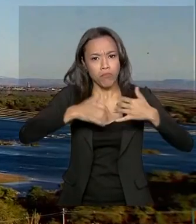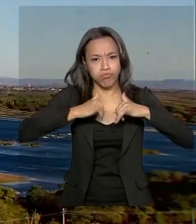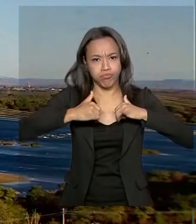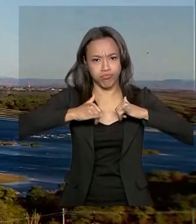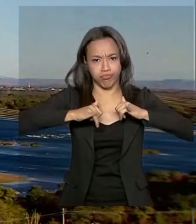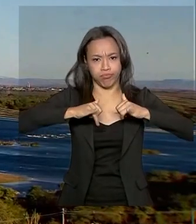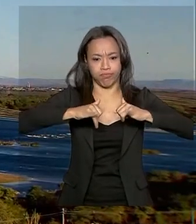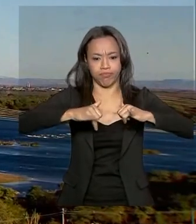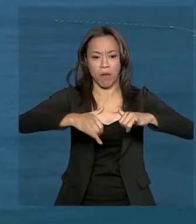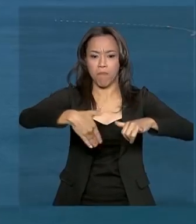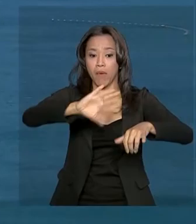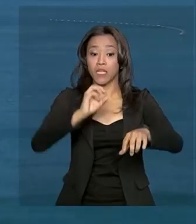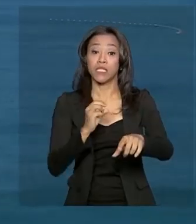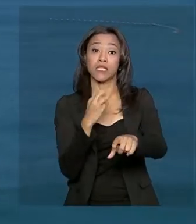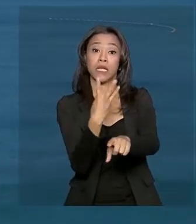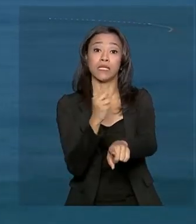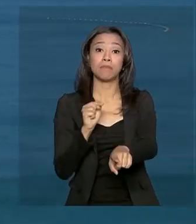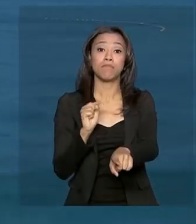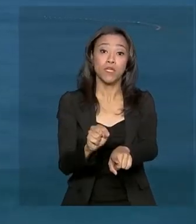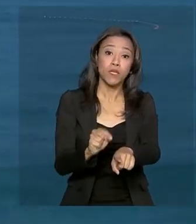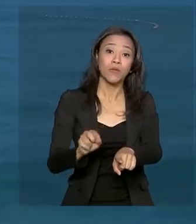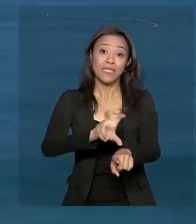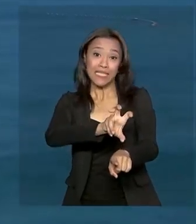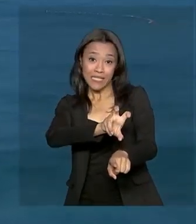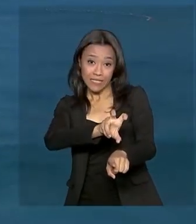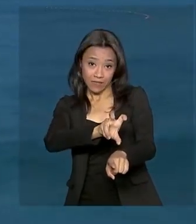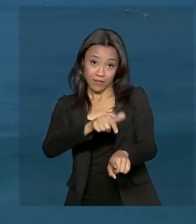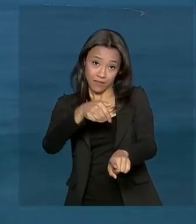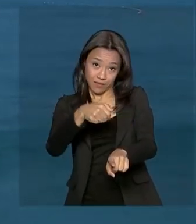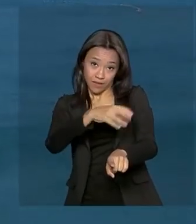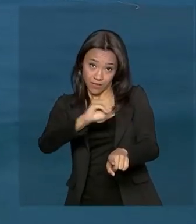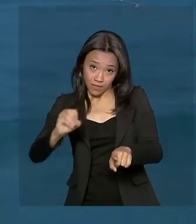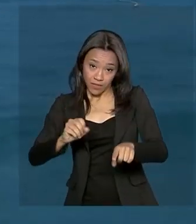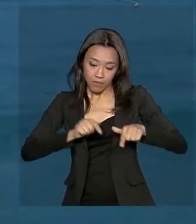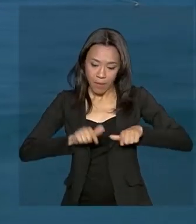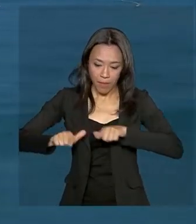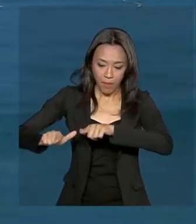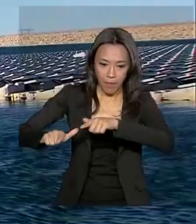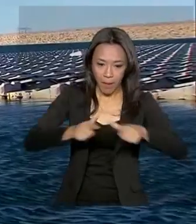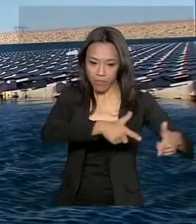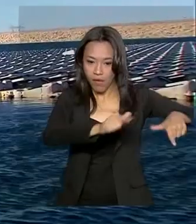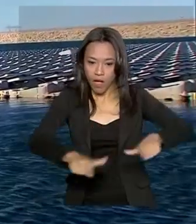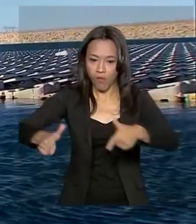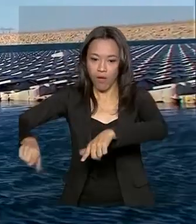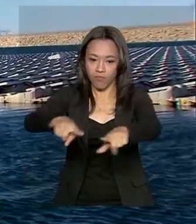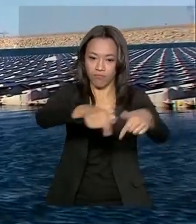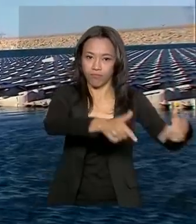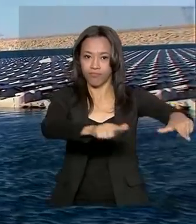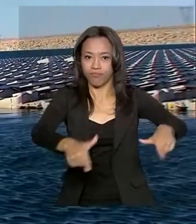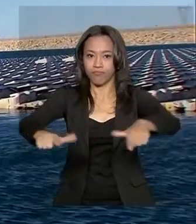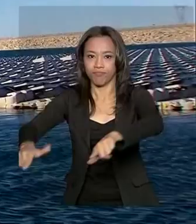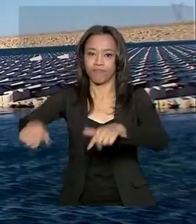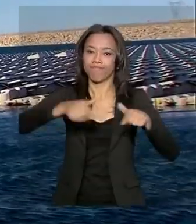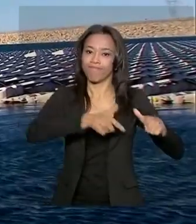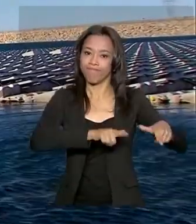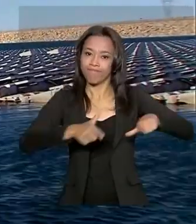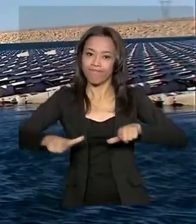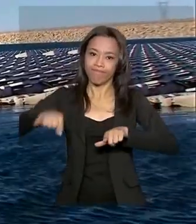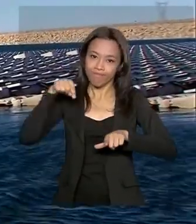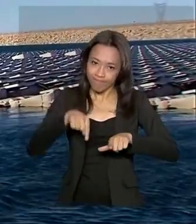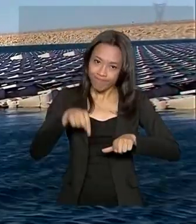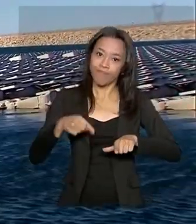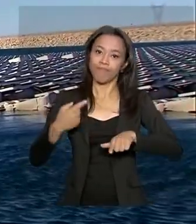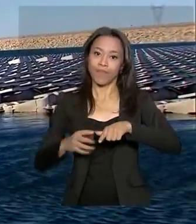mais de 3.700 placas solares que foram instaladas nas águas do Rio São Francisco pela